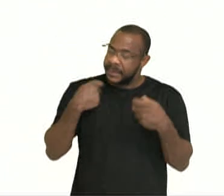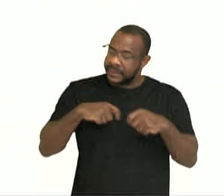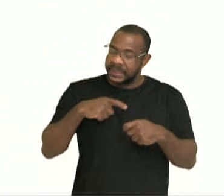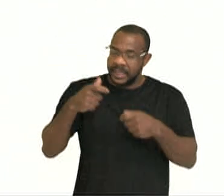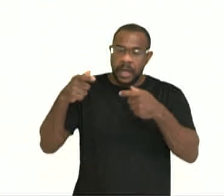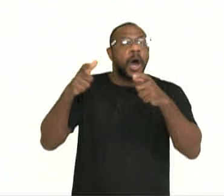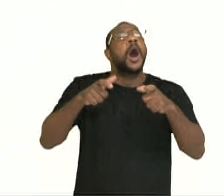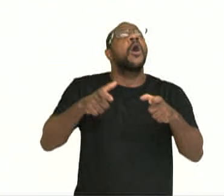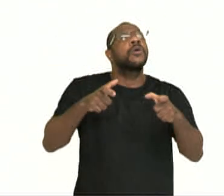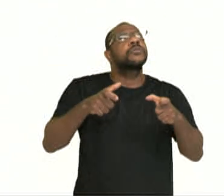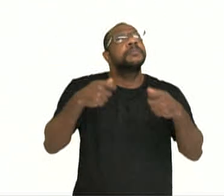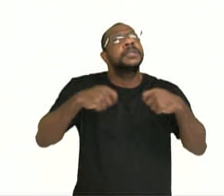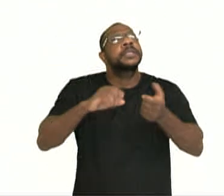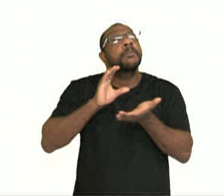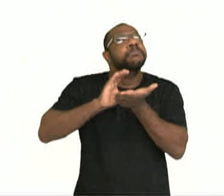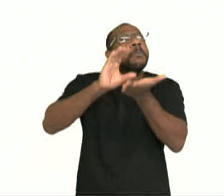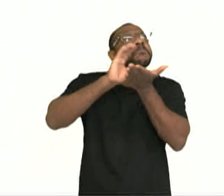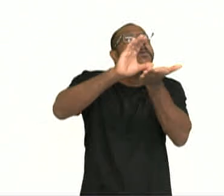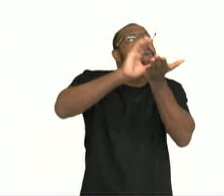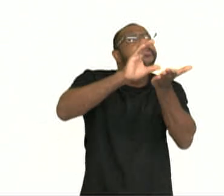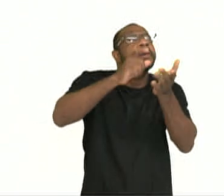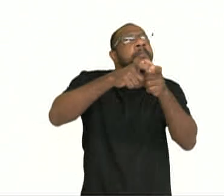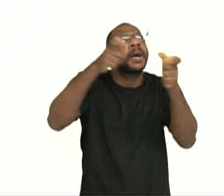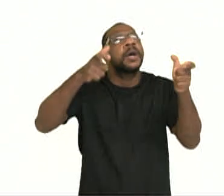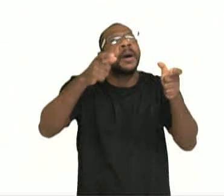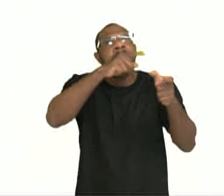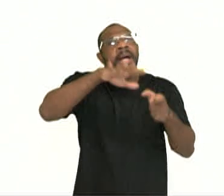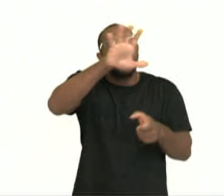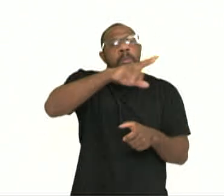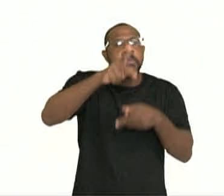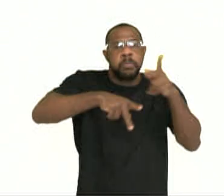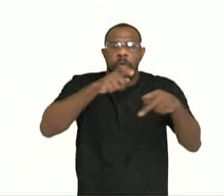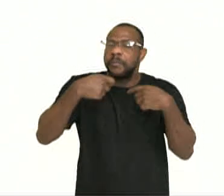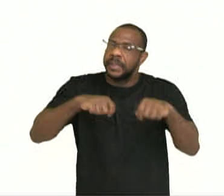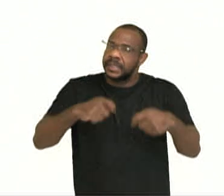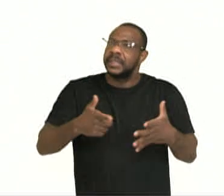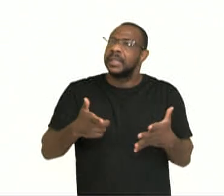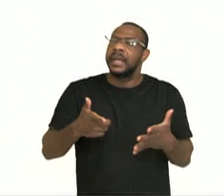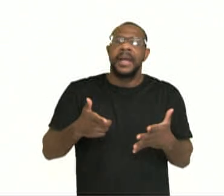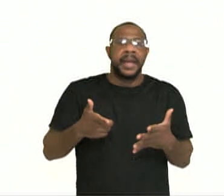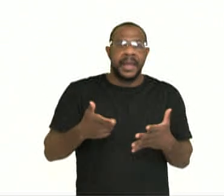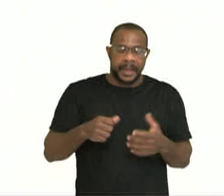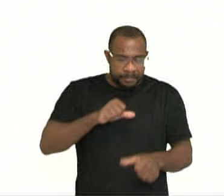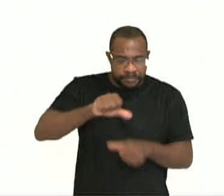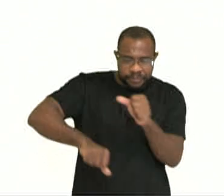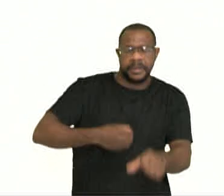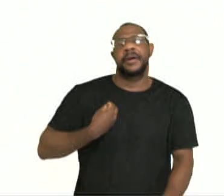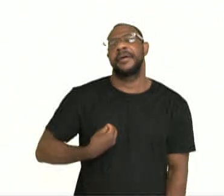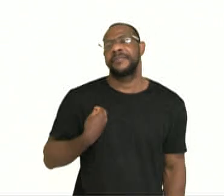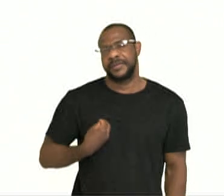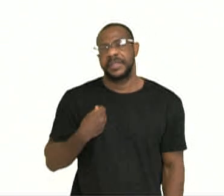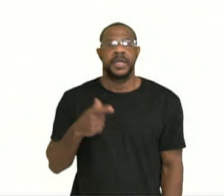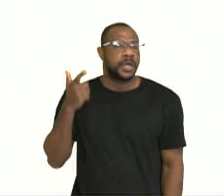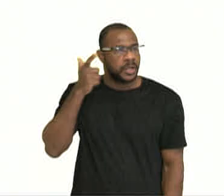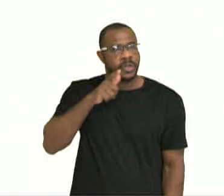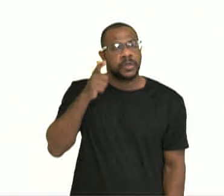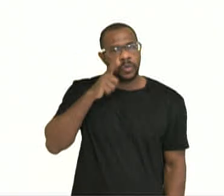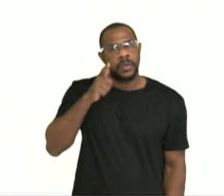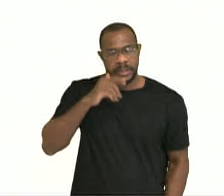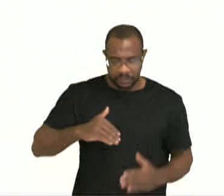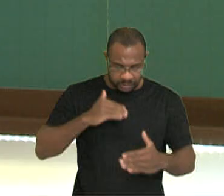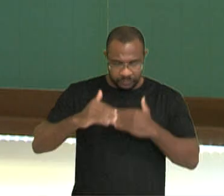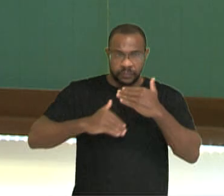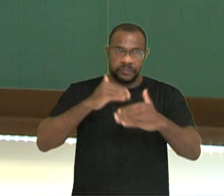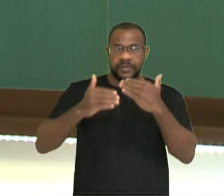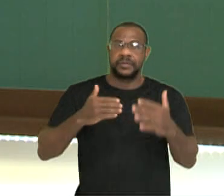determinada região para que essa população saia dessa condição de pobreza e consiga atingir índices de desenvolvimento